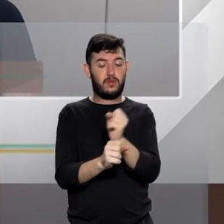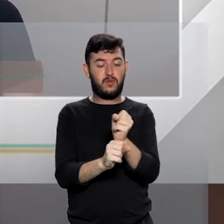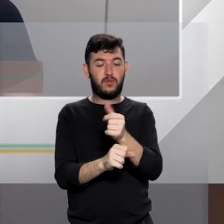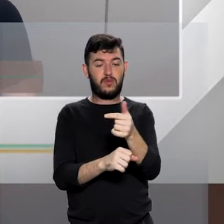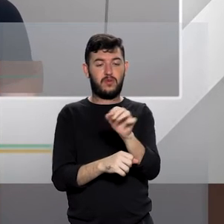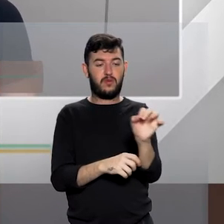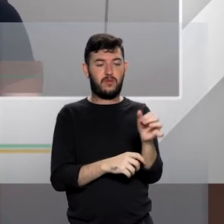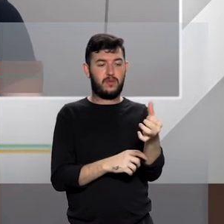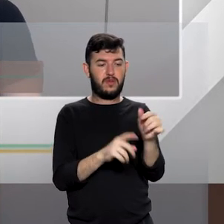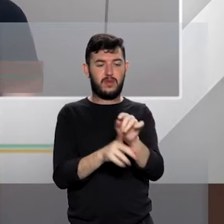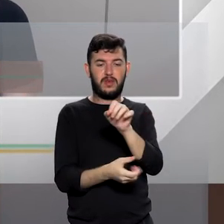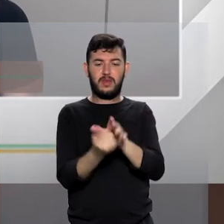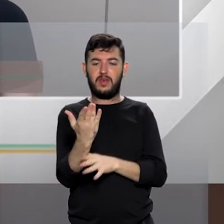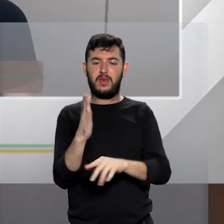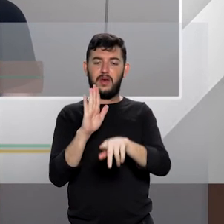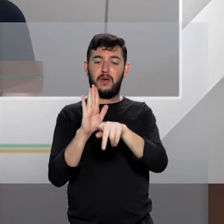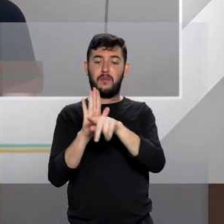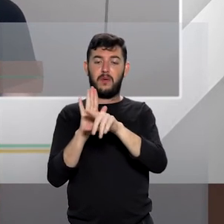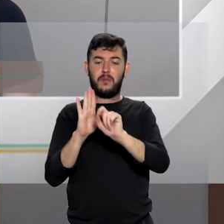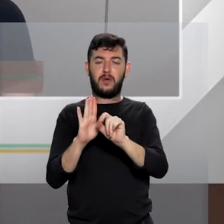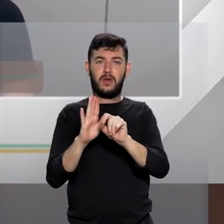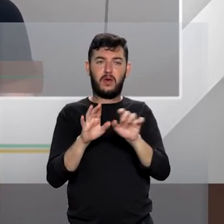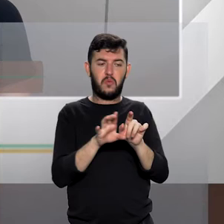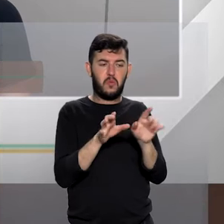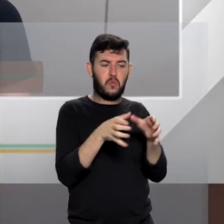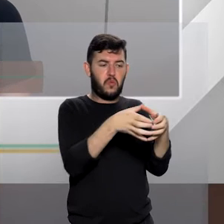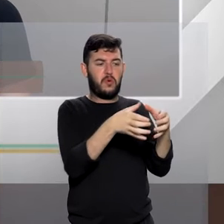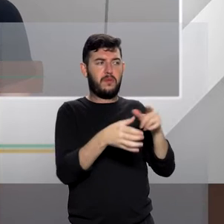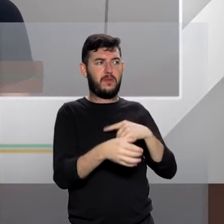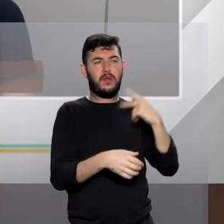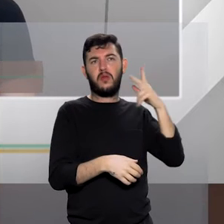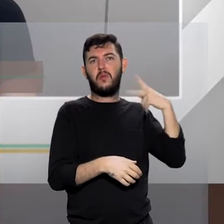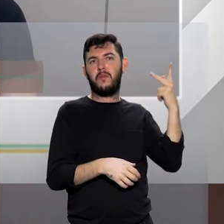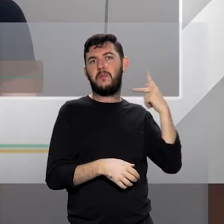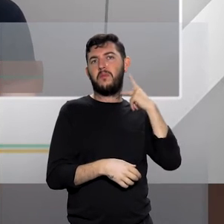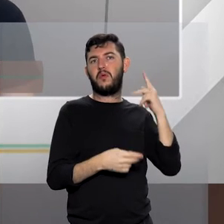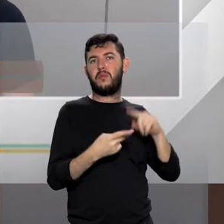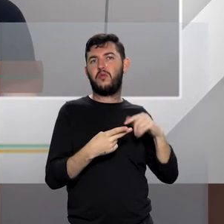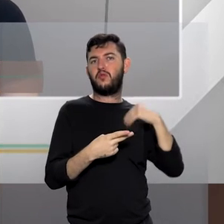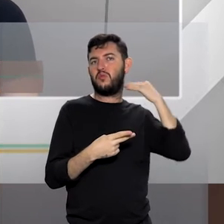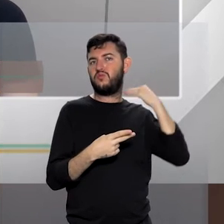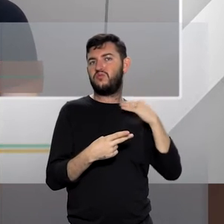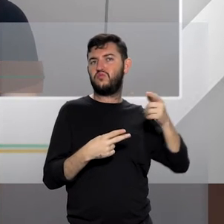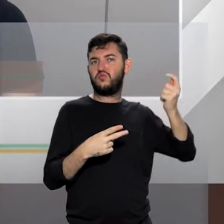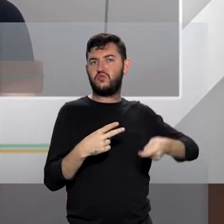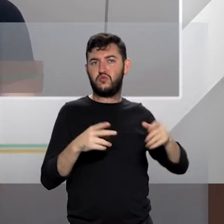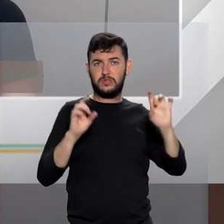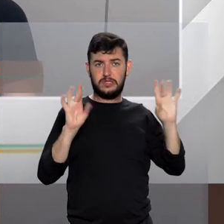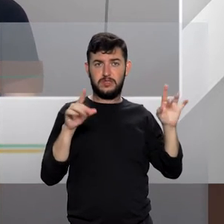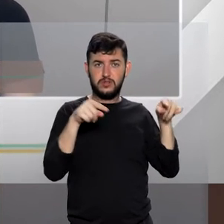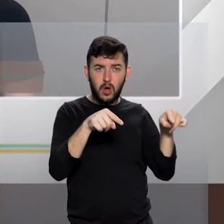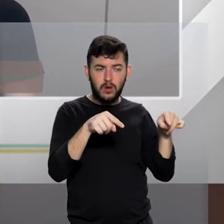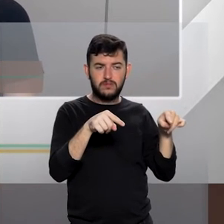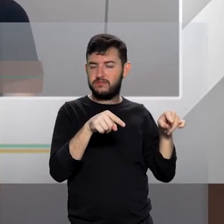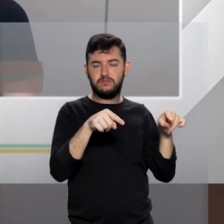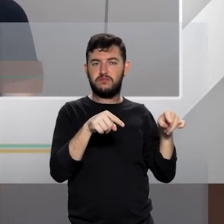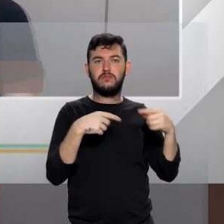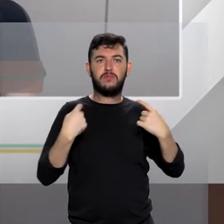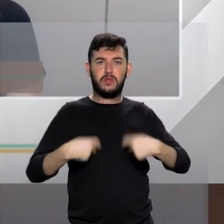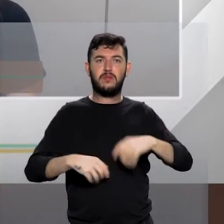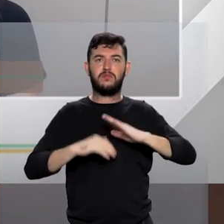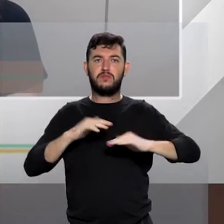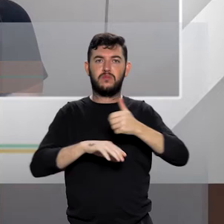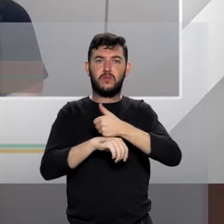unidade judicial com um promotor e um juiz. Nós precisamos, sim, de pessoas habilitadas nesse atendimento.